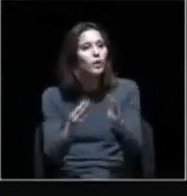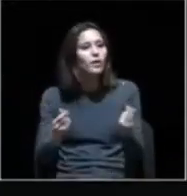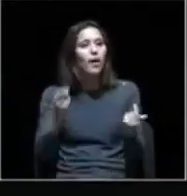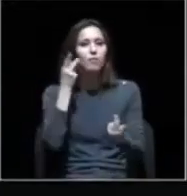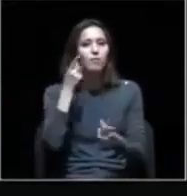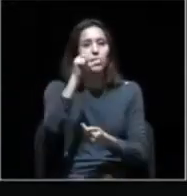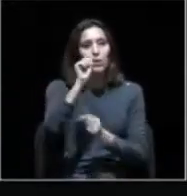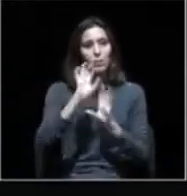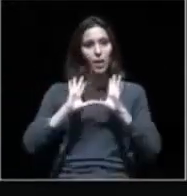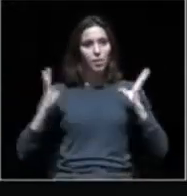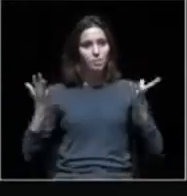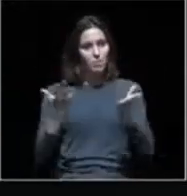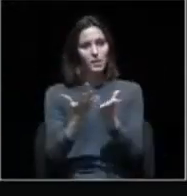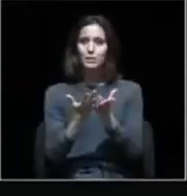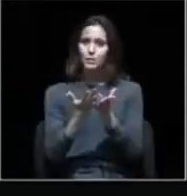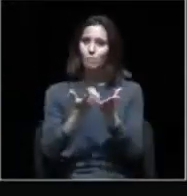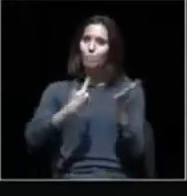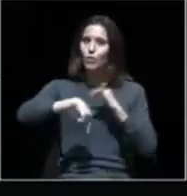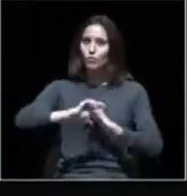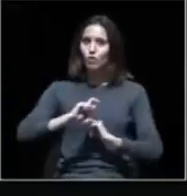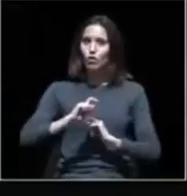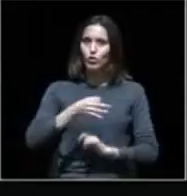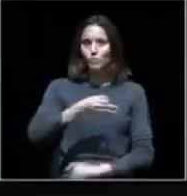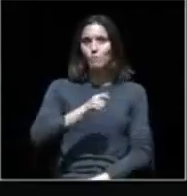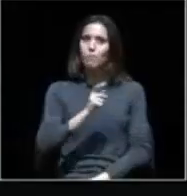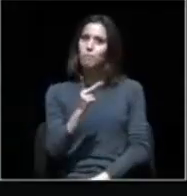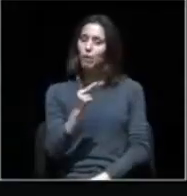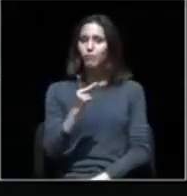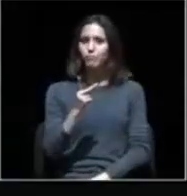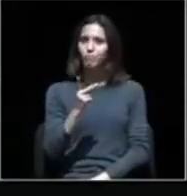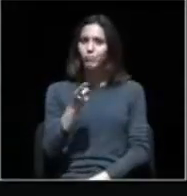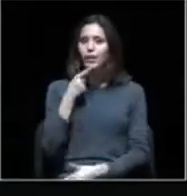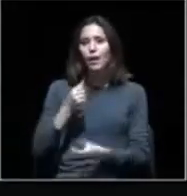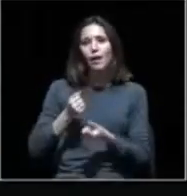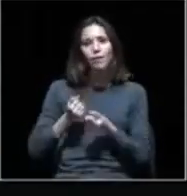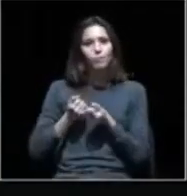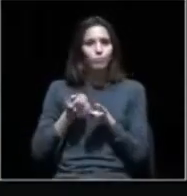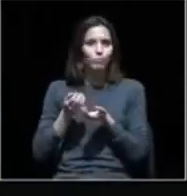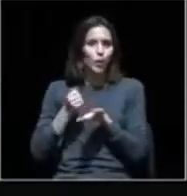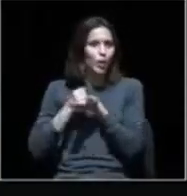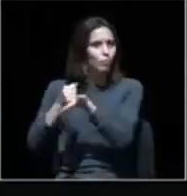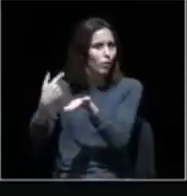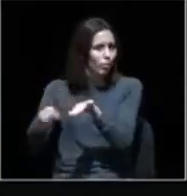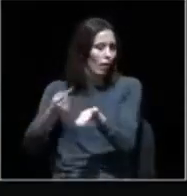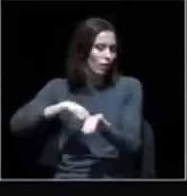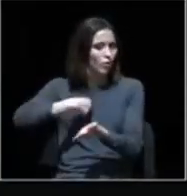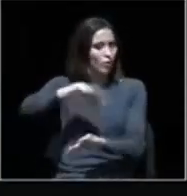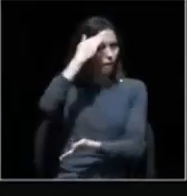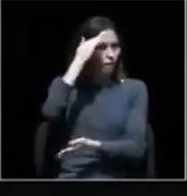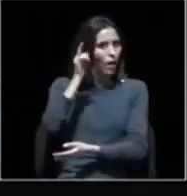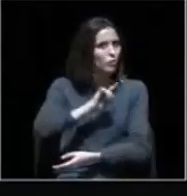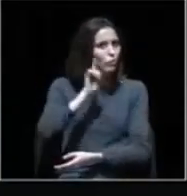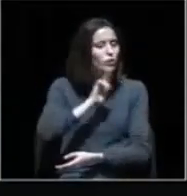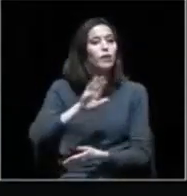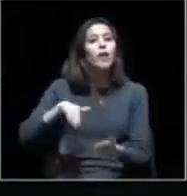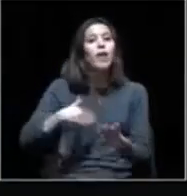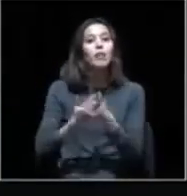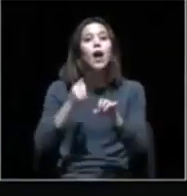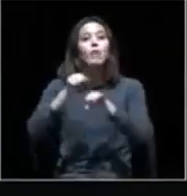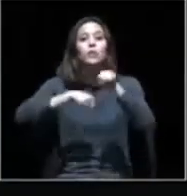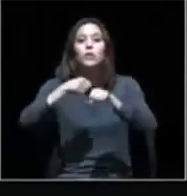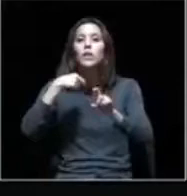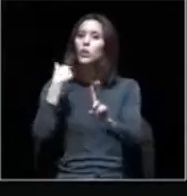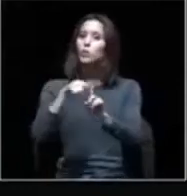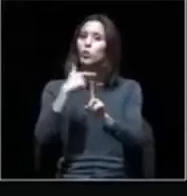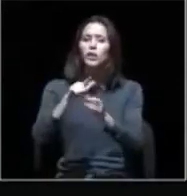ambiente e têm tido o apoio dos verdes porque as consideramos importantes. Neste caso concreto entendemos que tudo que promova o uso da bicicleta é positivo